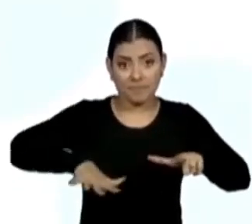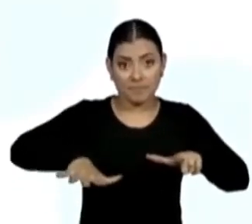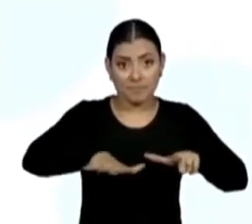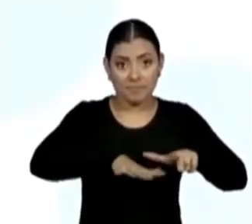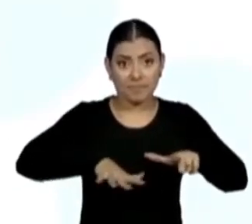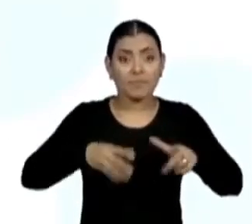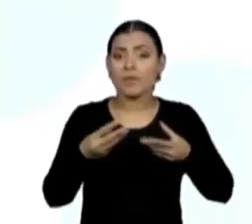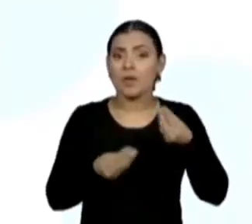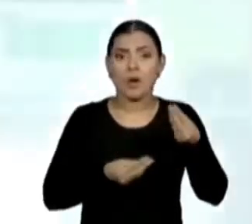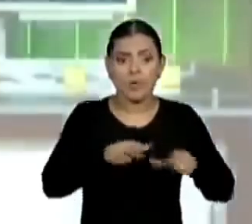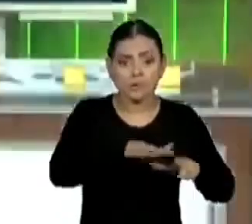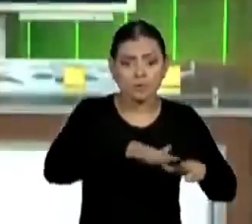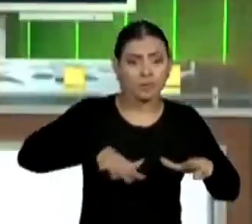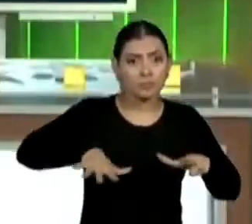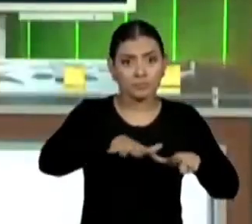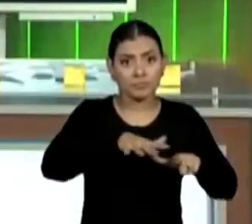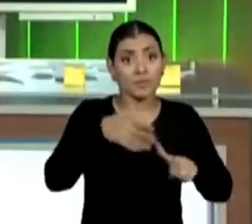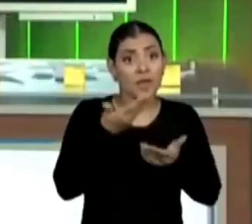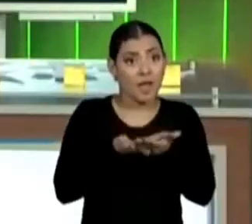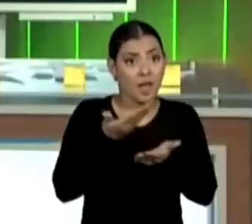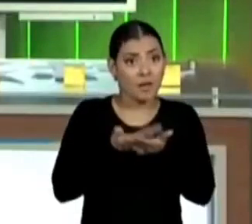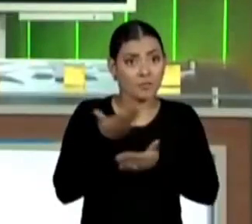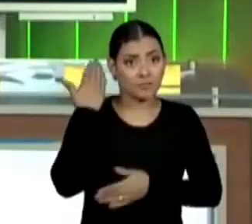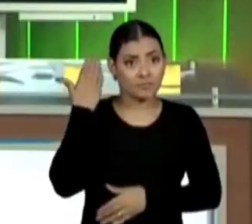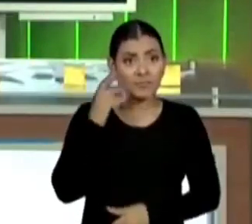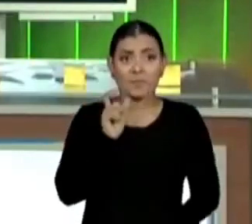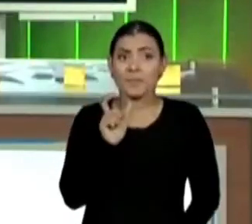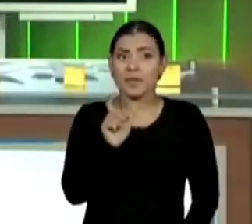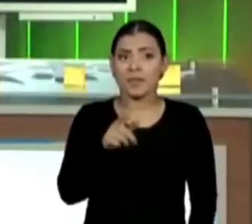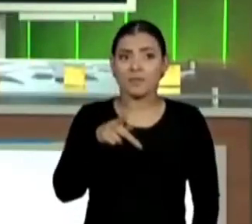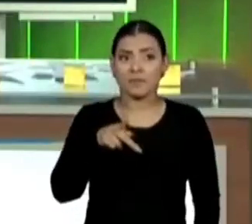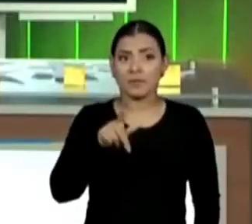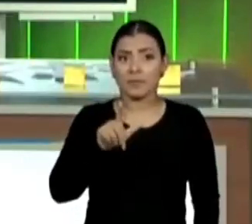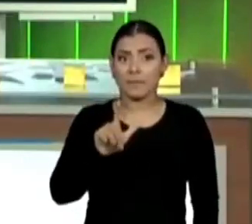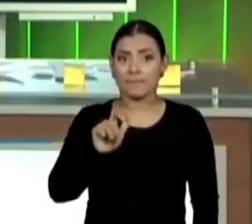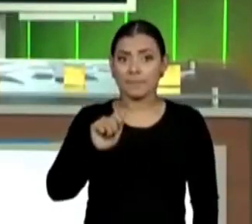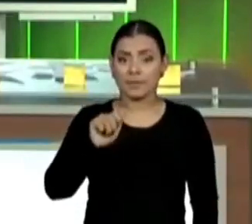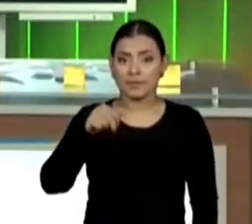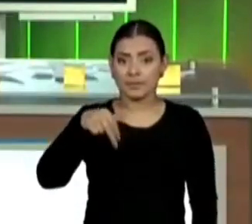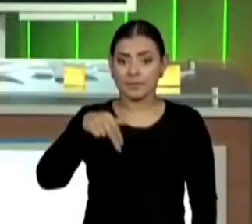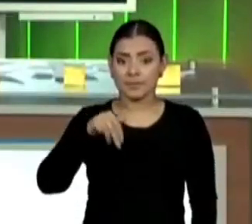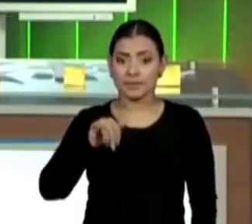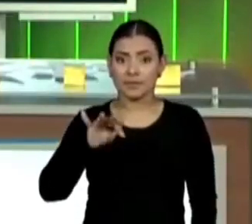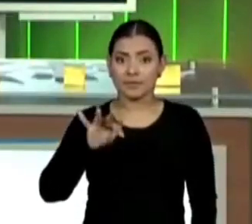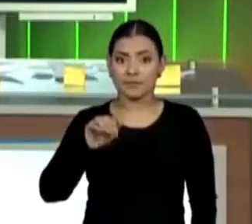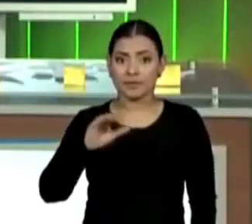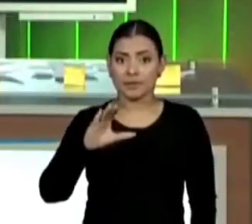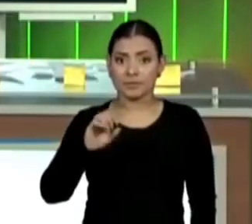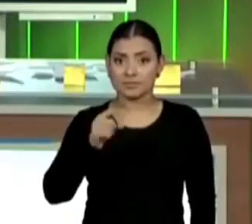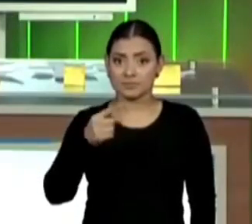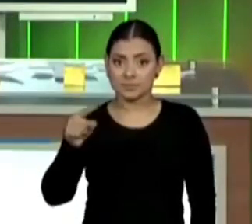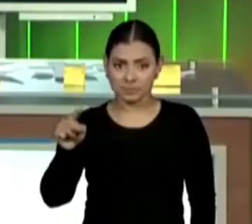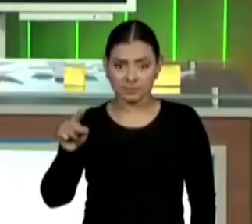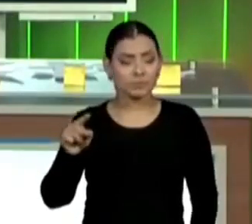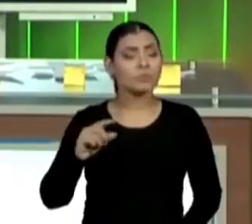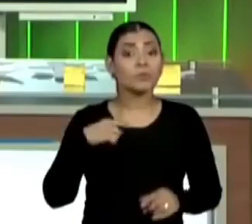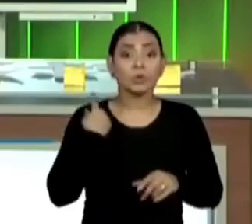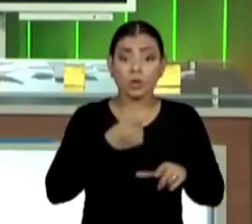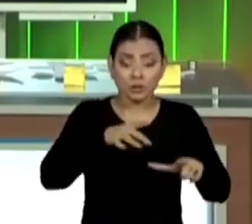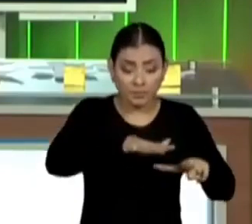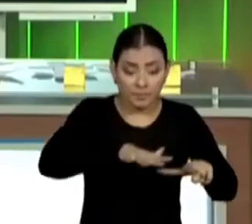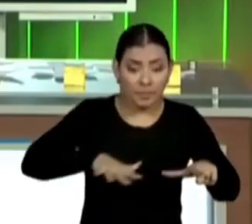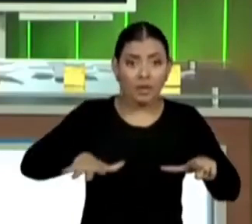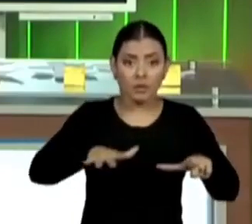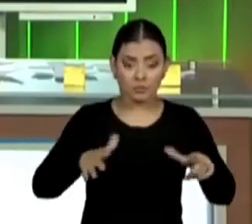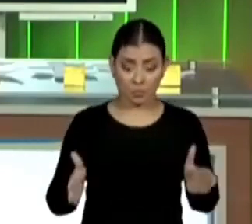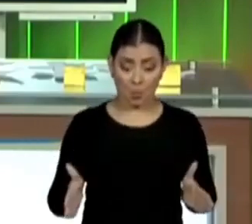Nós já usamos essa palavra em uma aula anterior. Vocês conhecem essa palavra. Planificação. Nós tornamos